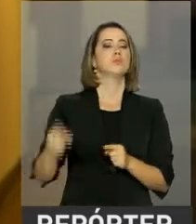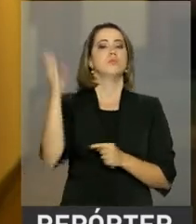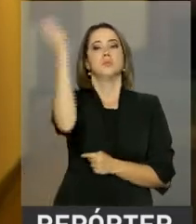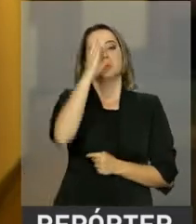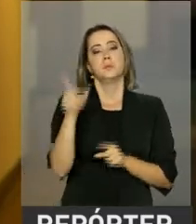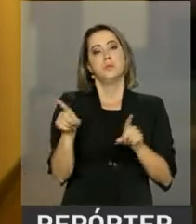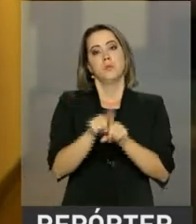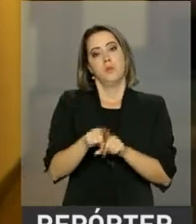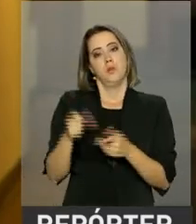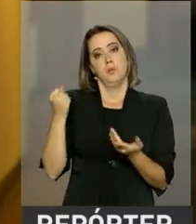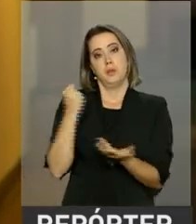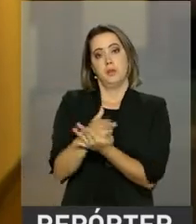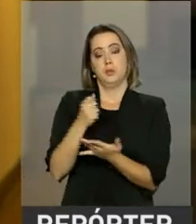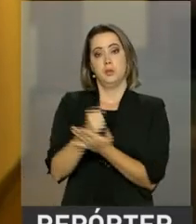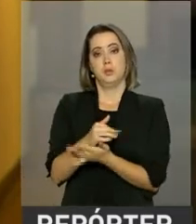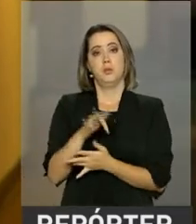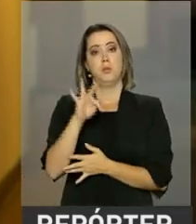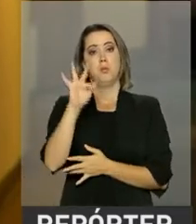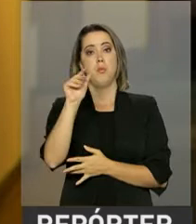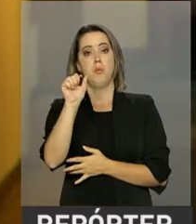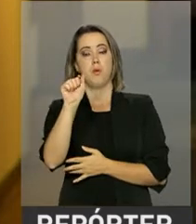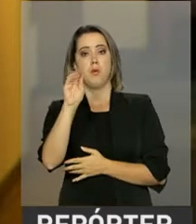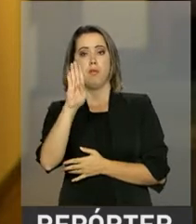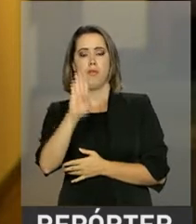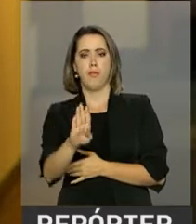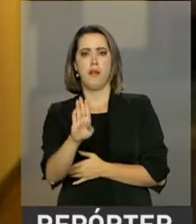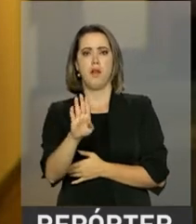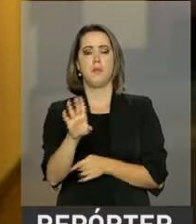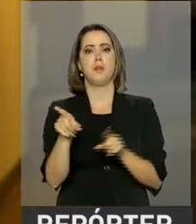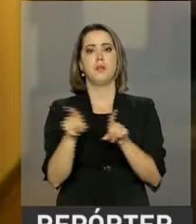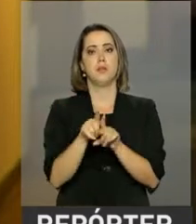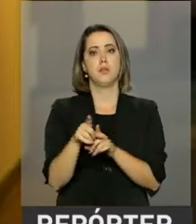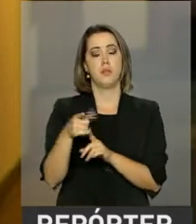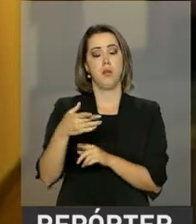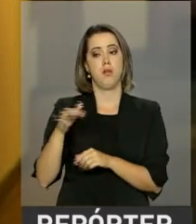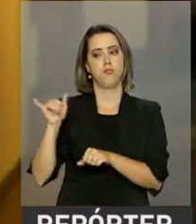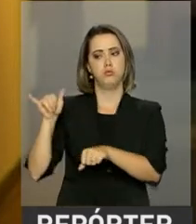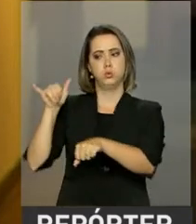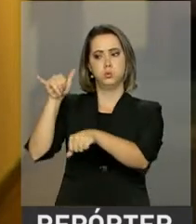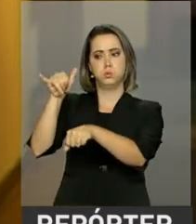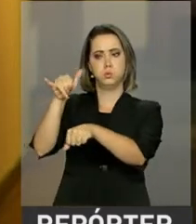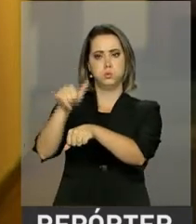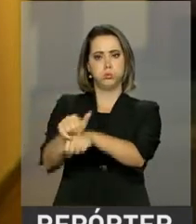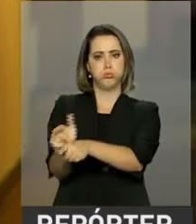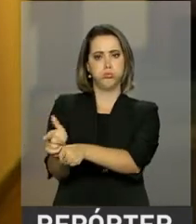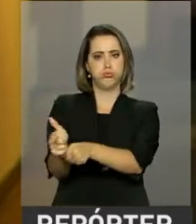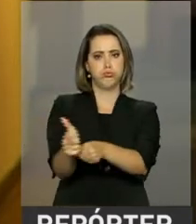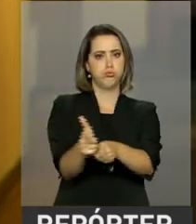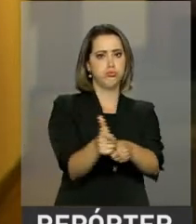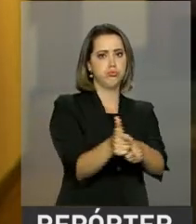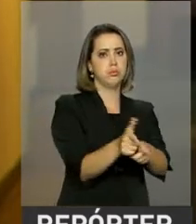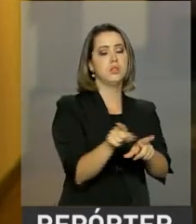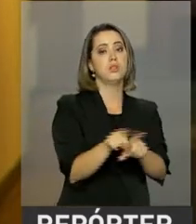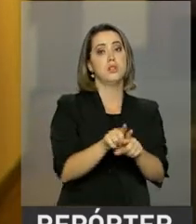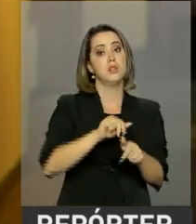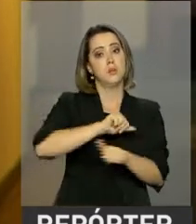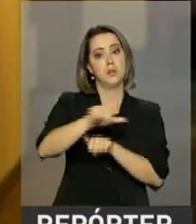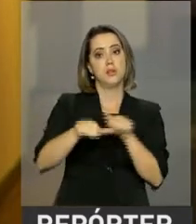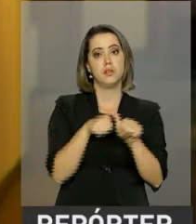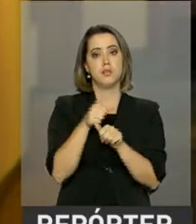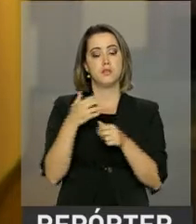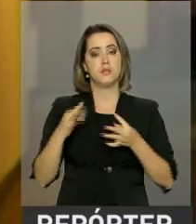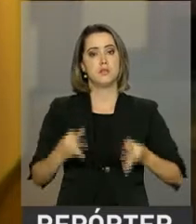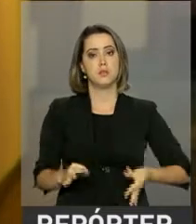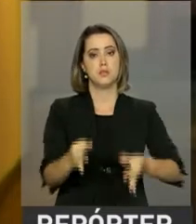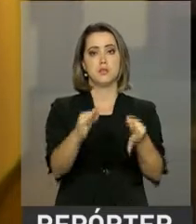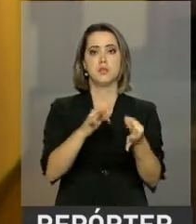fechou a compra pela Força Aérea de 36 aviões de combate e também a transferência de tecnologia para a montagem